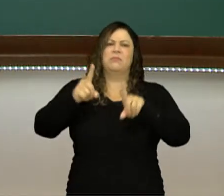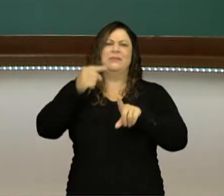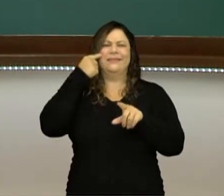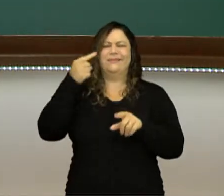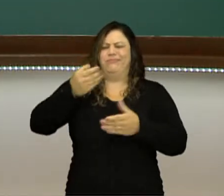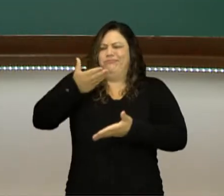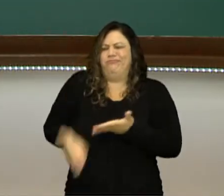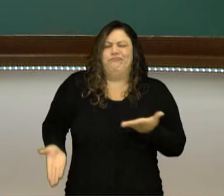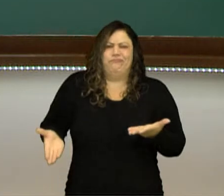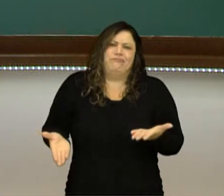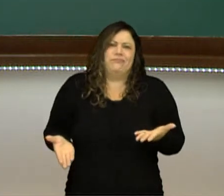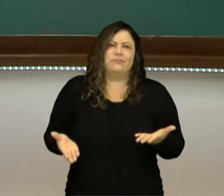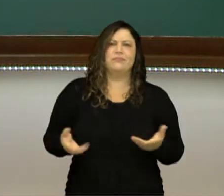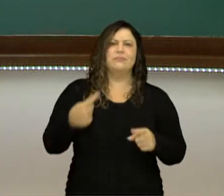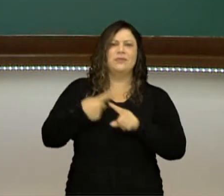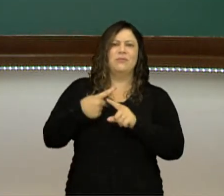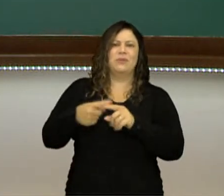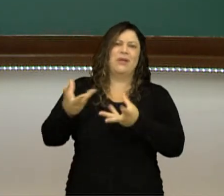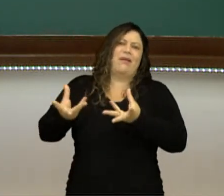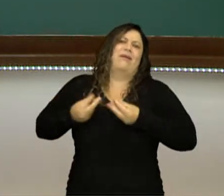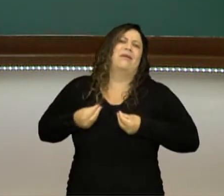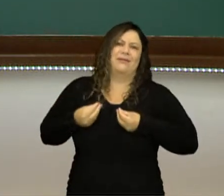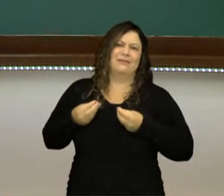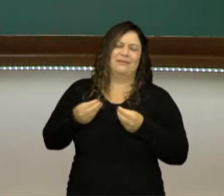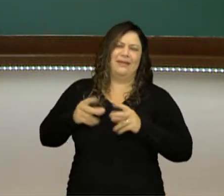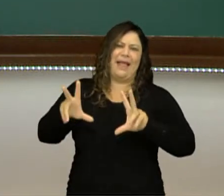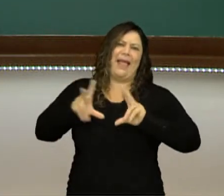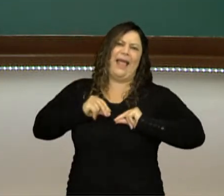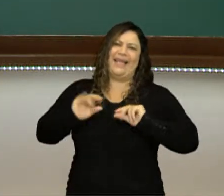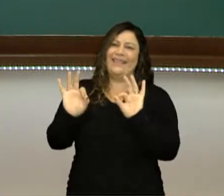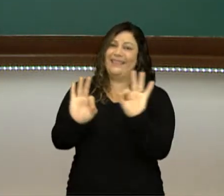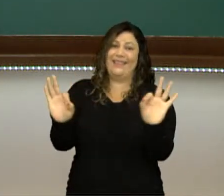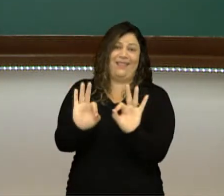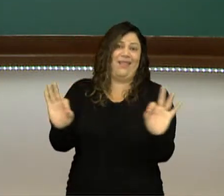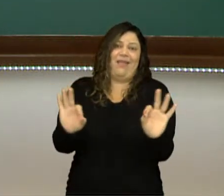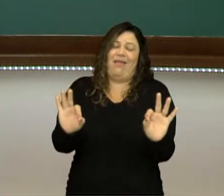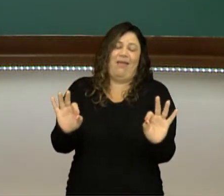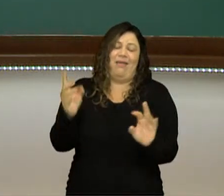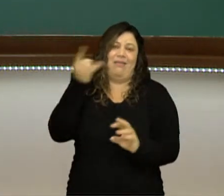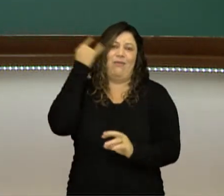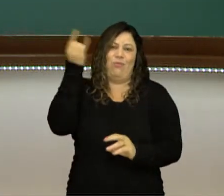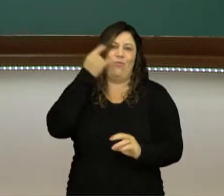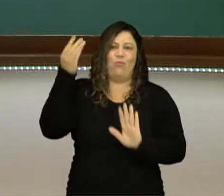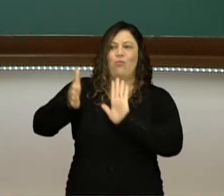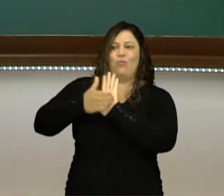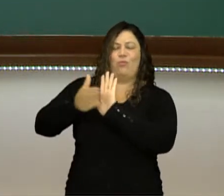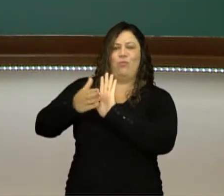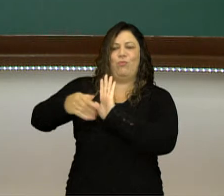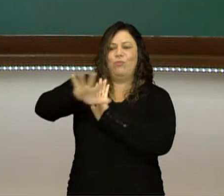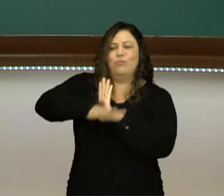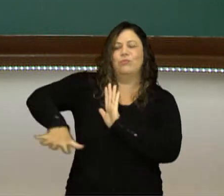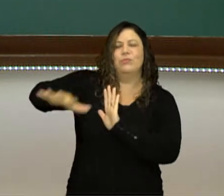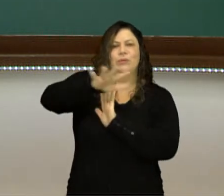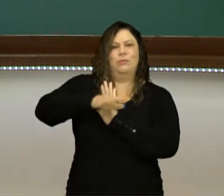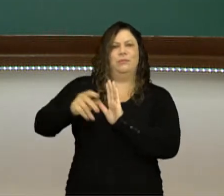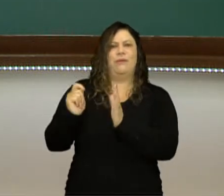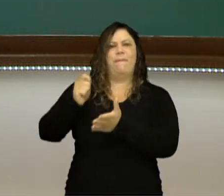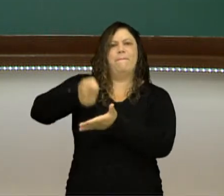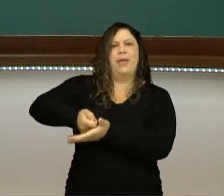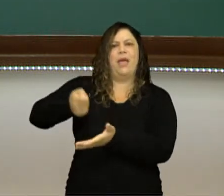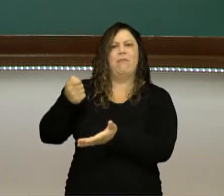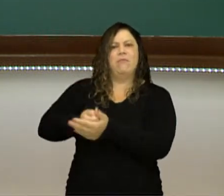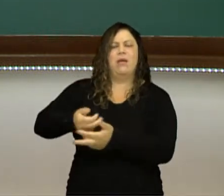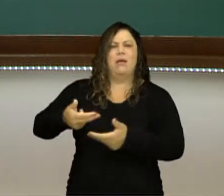uma perdedora, porque ela não recebeu os lucros reais que haviam sido prometidos em territórios e indenizações